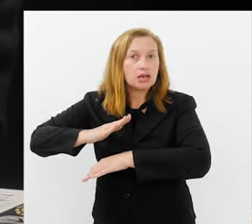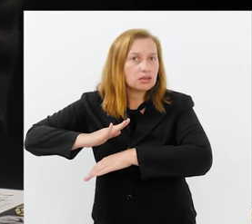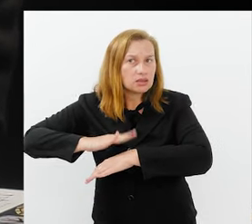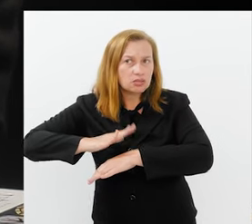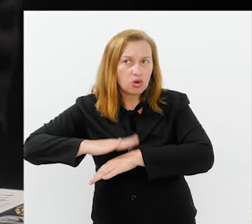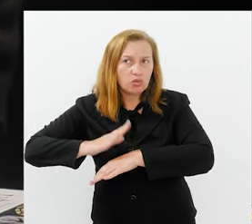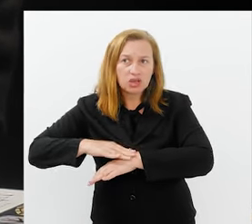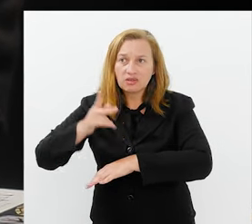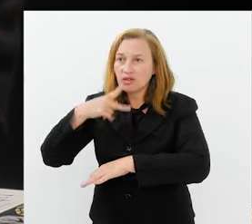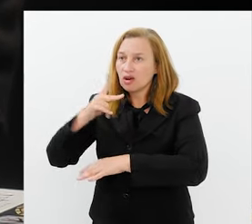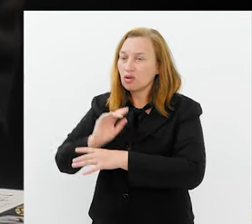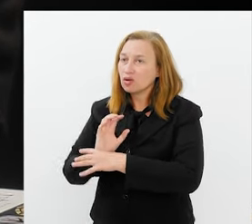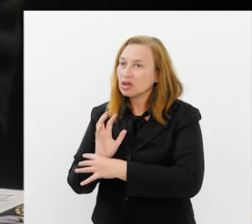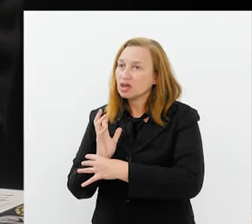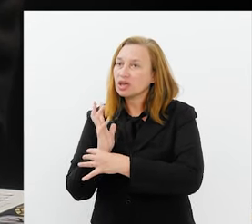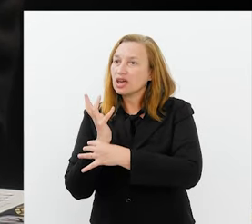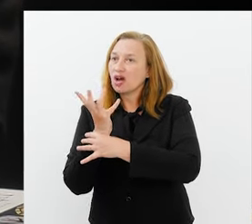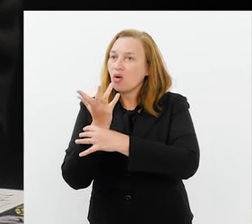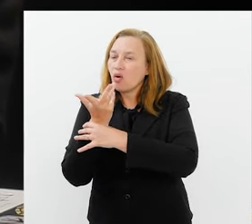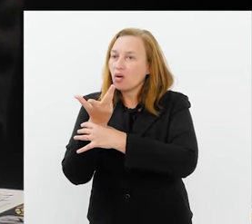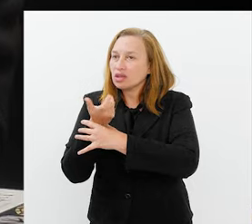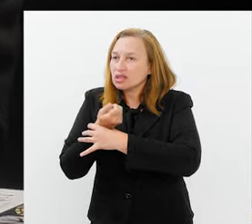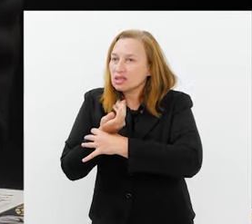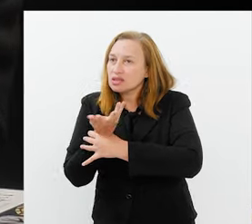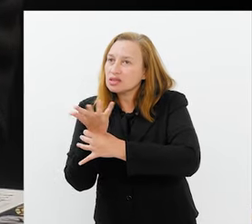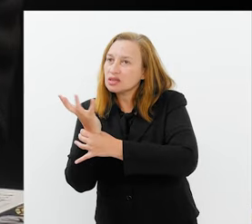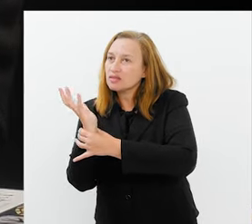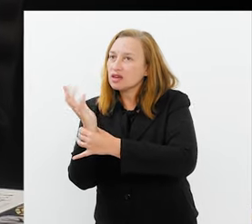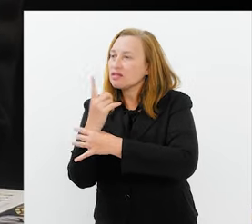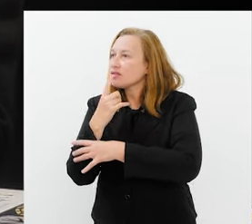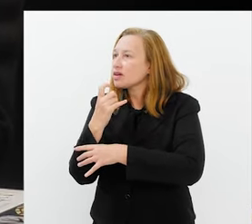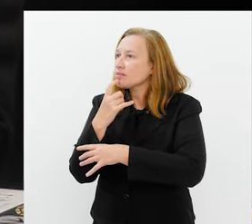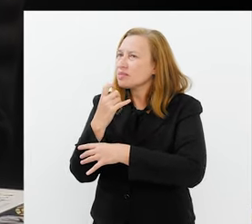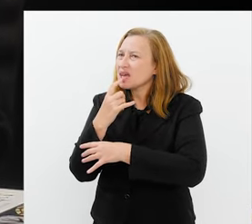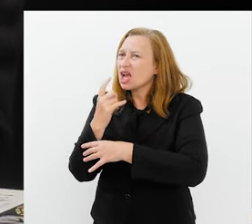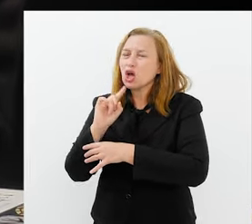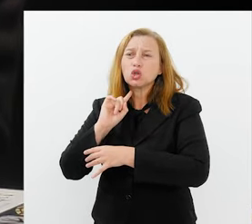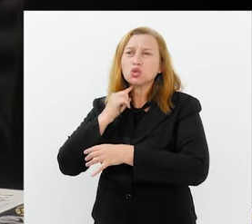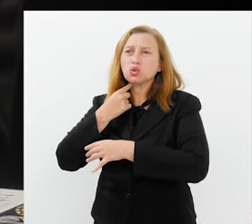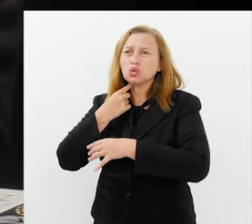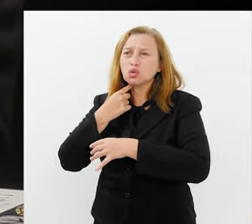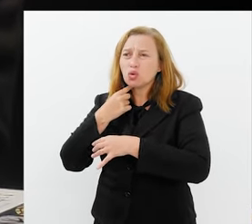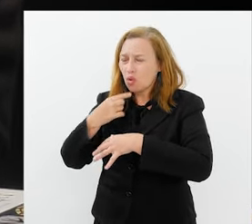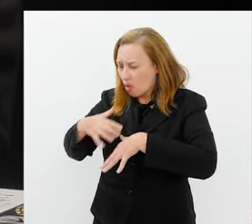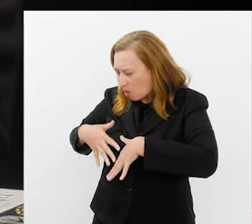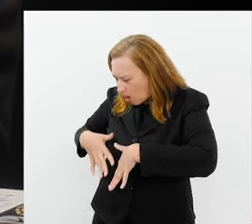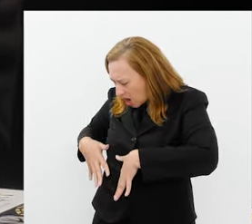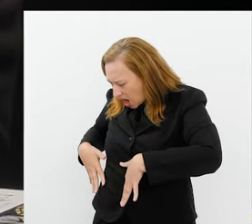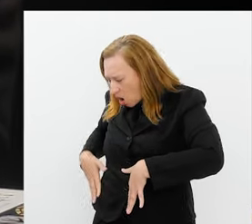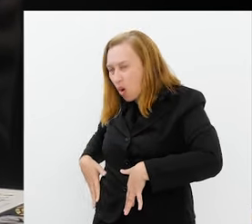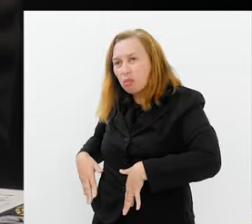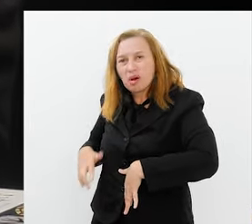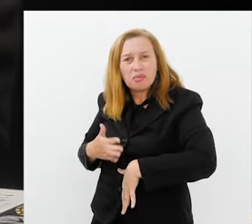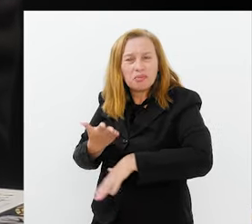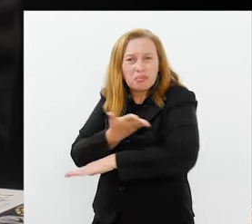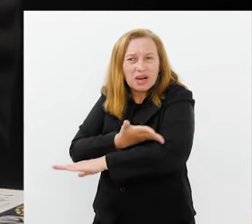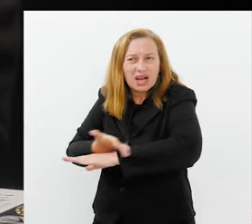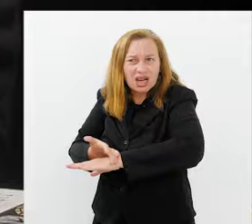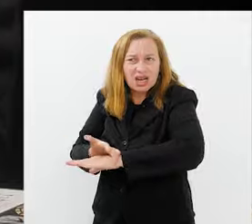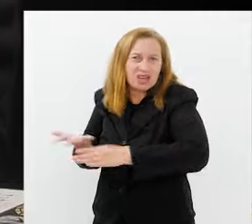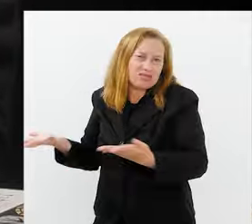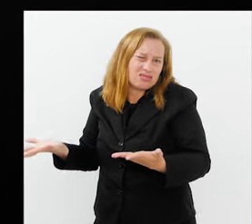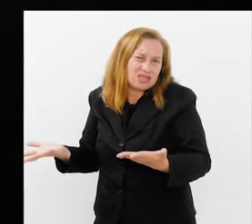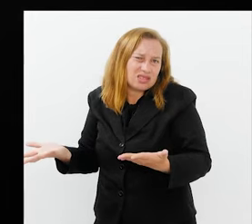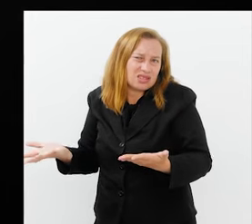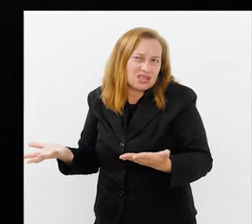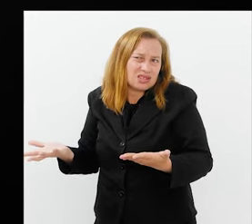a julgadora fala que a rosa vermelha manchou o tecido branco. E aí, gente? O que é isso? É uma loucura o julgamento, né?